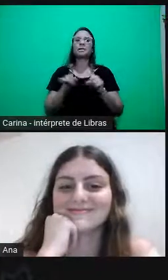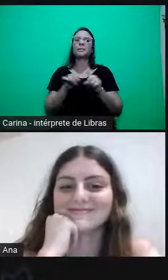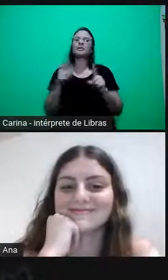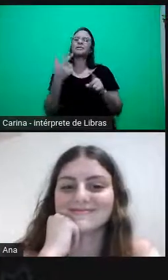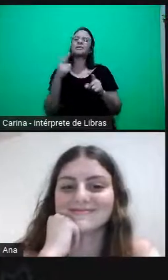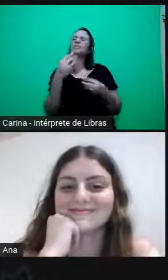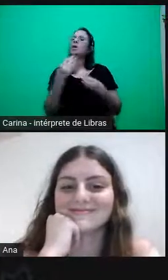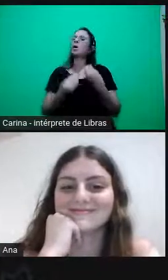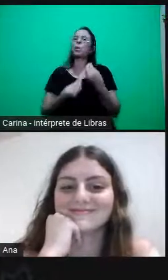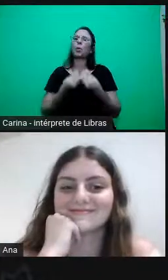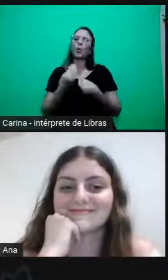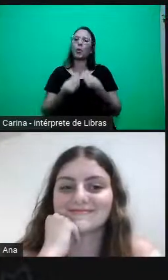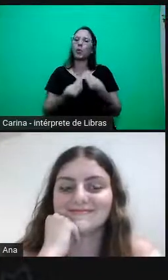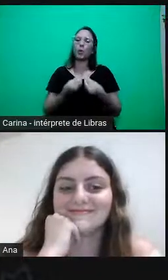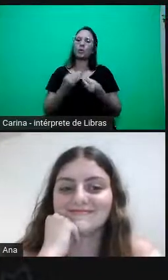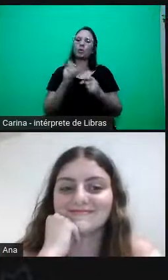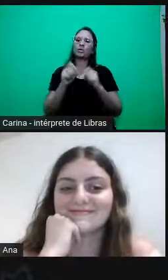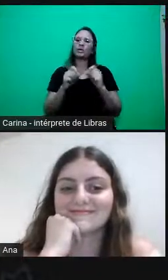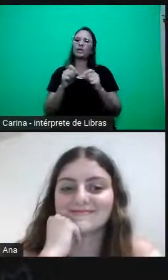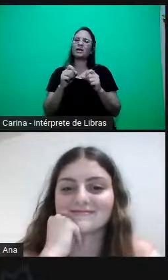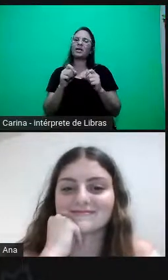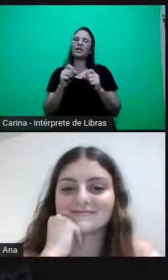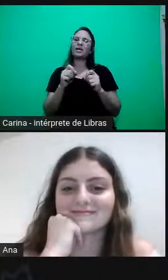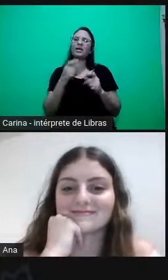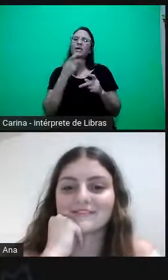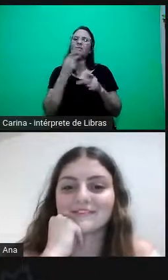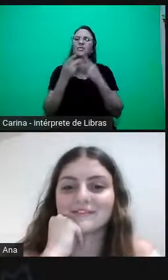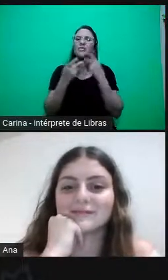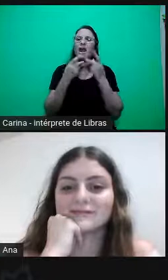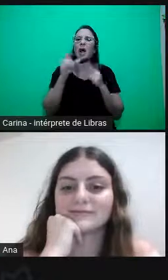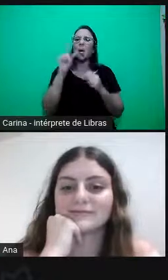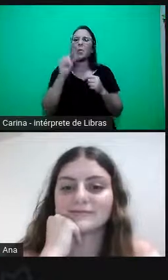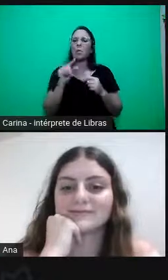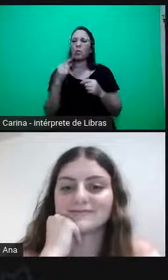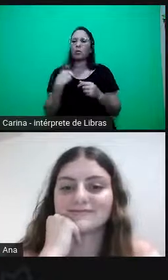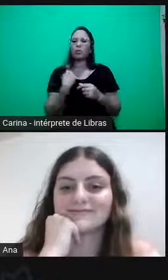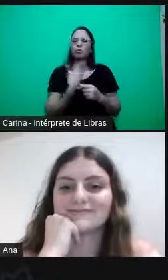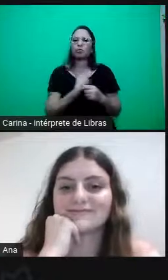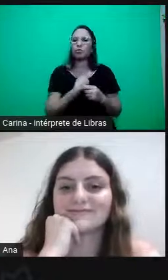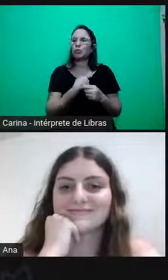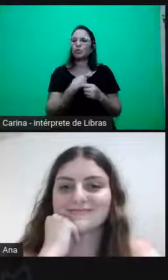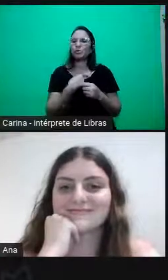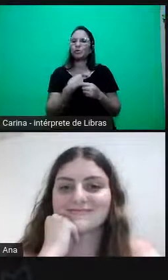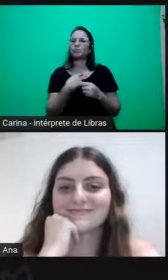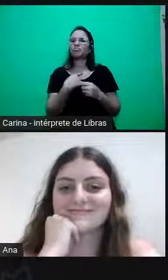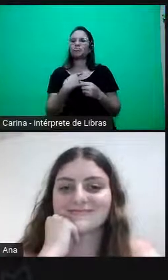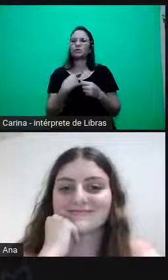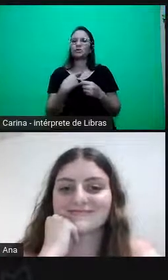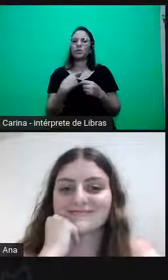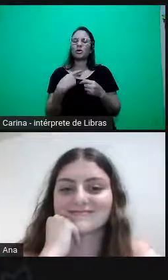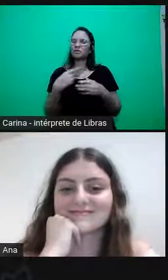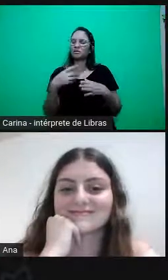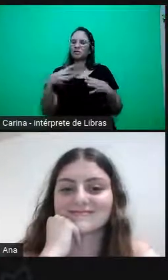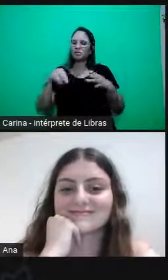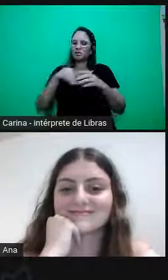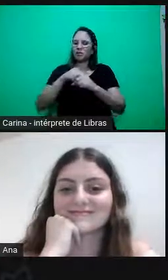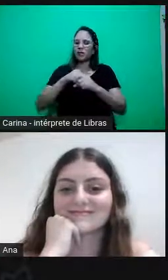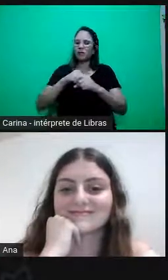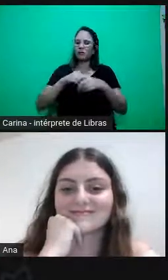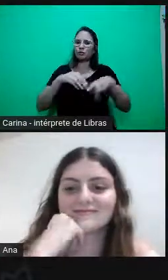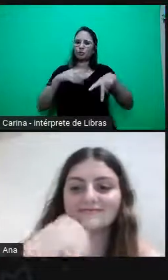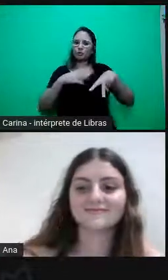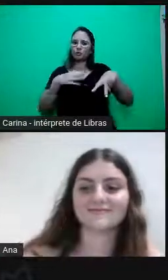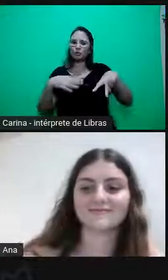falar um pouco, a gente está, eu acho que todos nós do Núquio e do projeto de